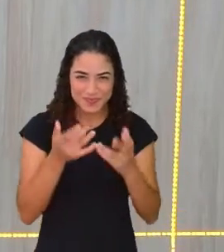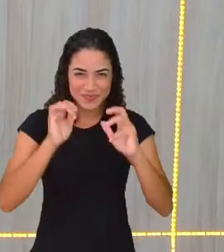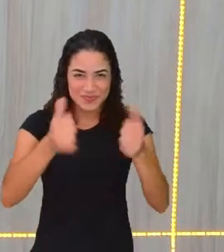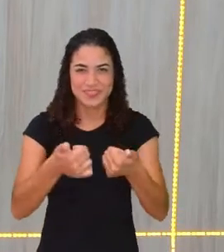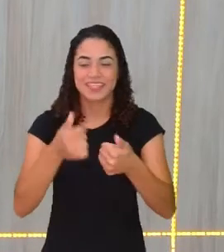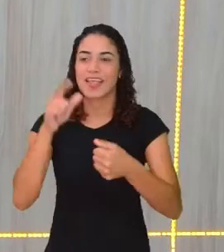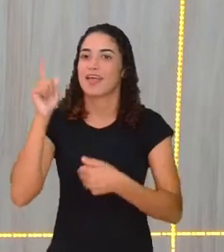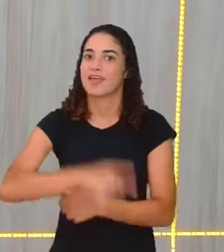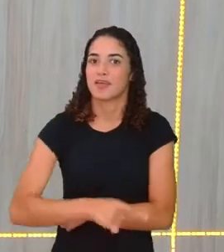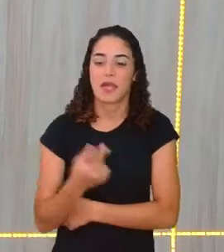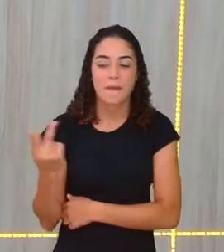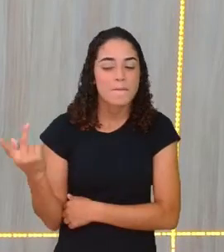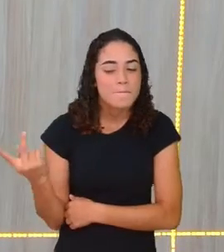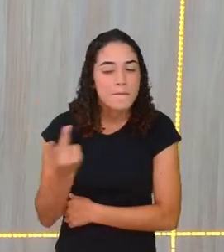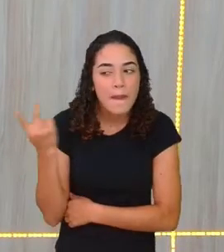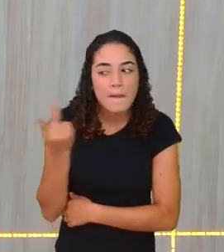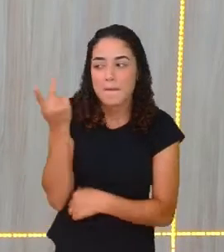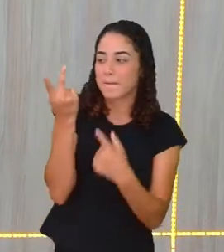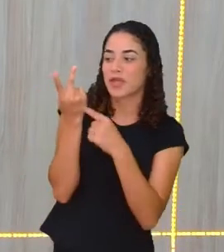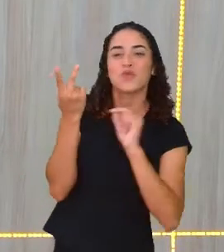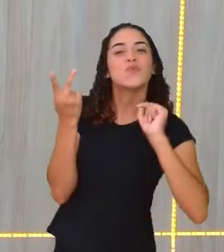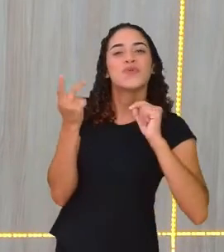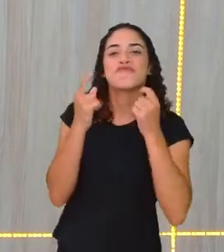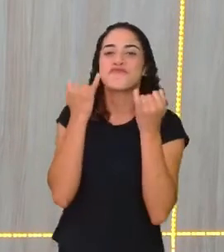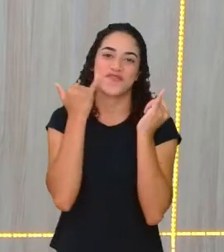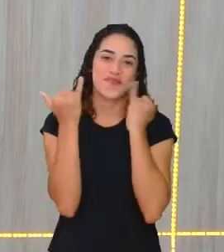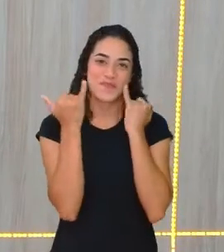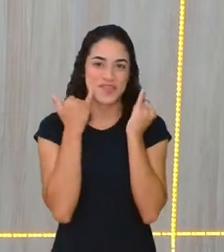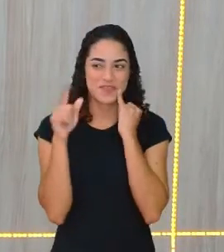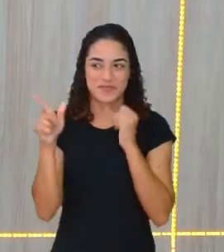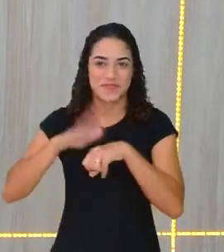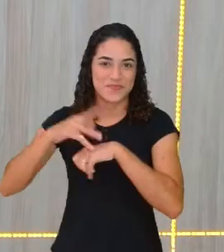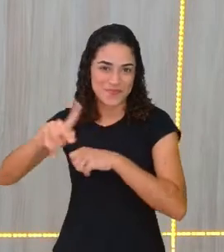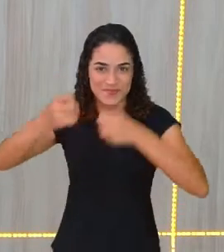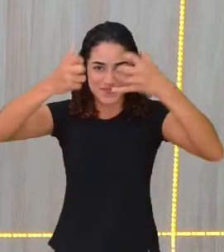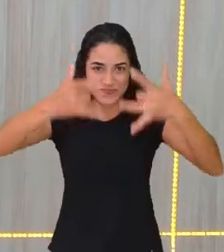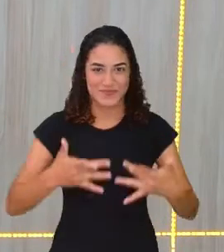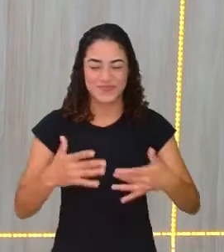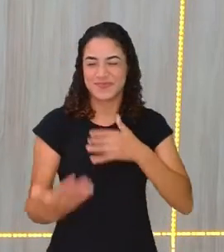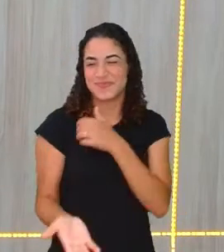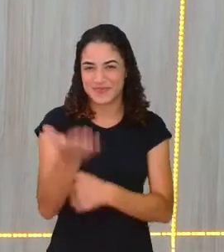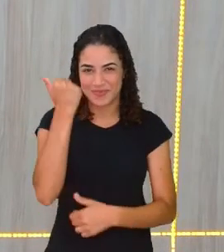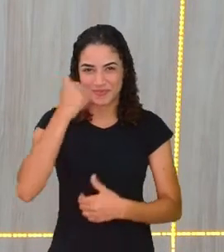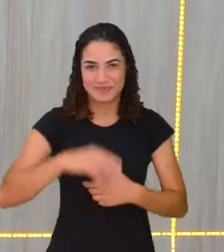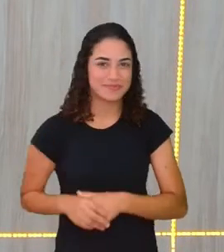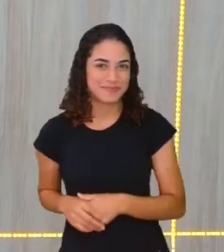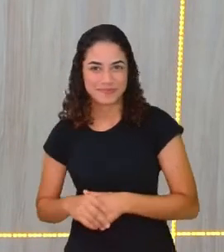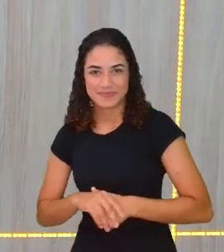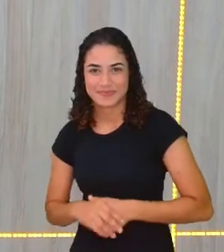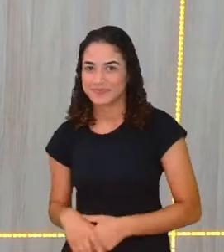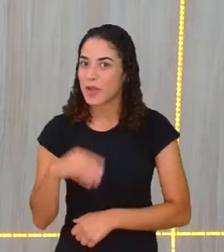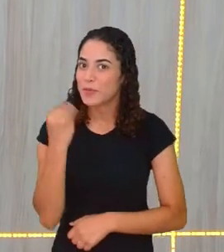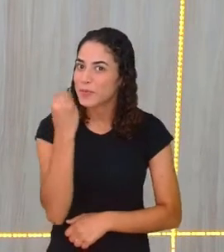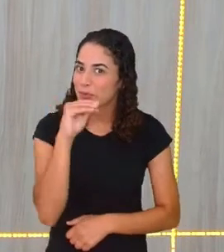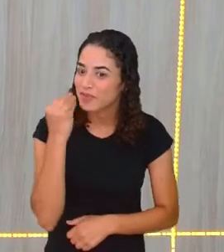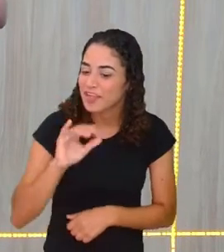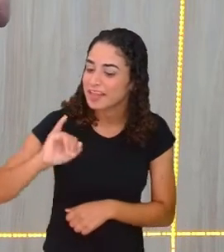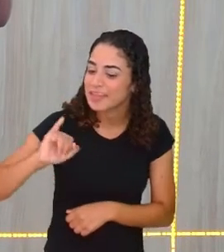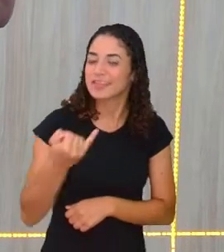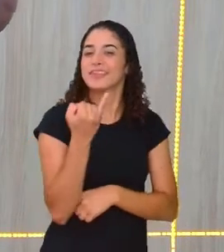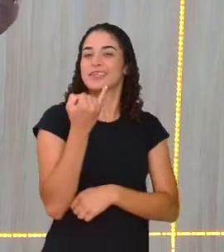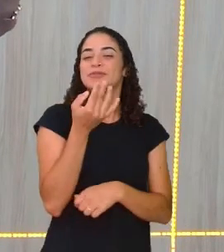valiosíssima essa informação que você dá nesse momento. Vão lá, pessoal, e aproveitem,